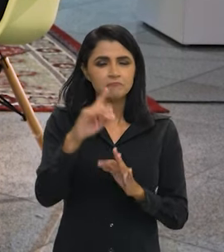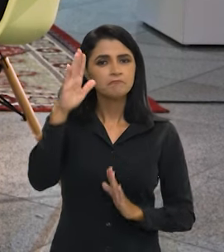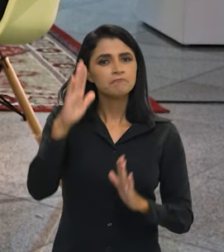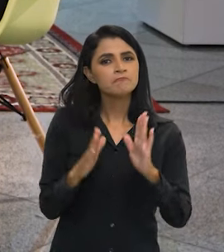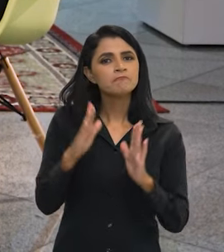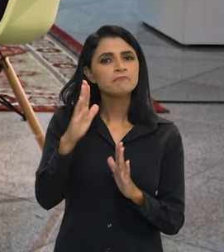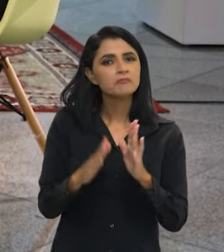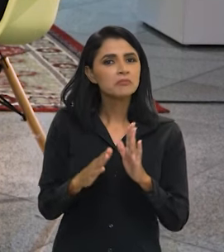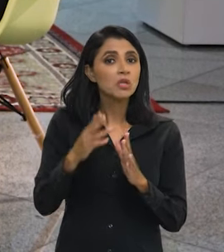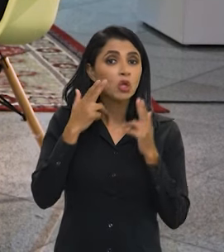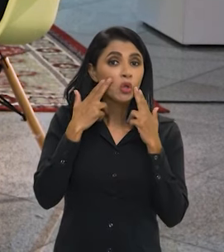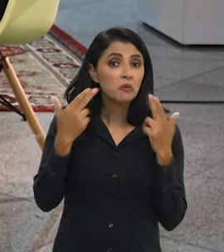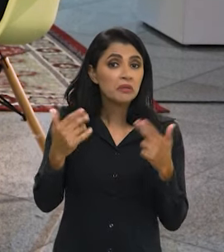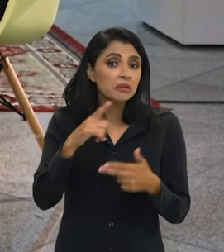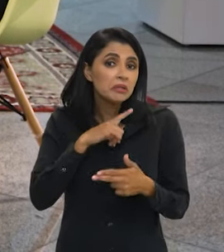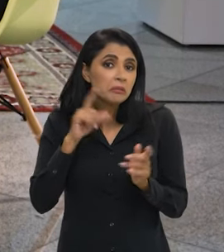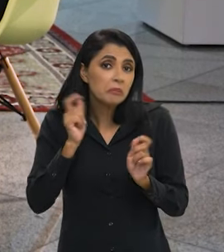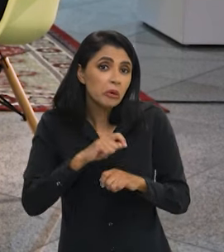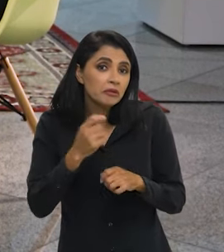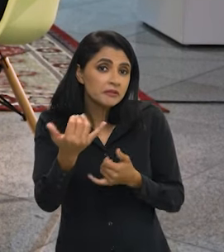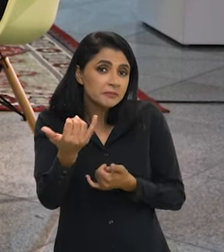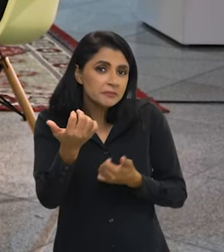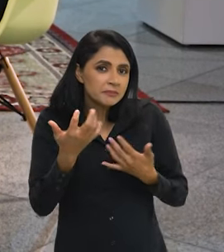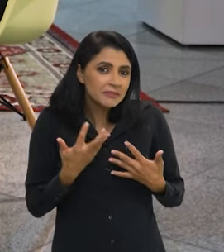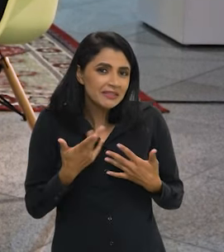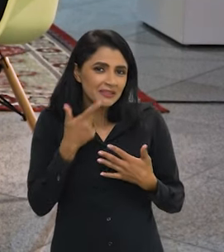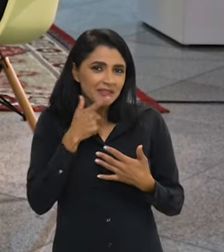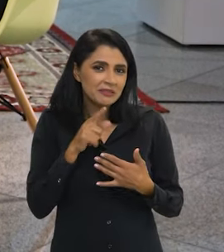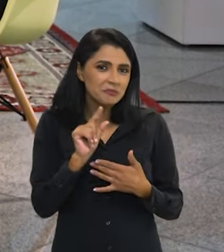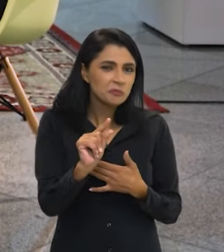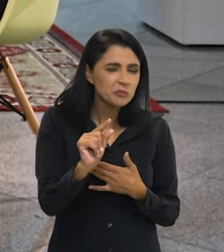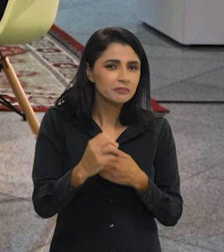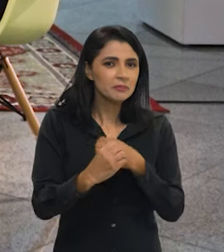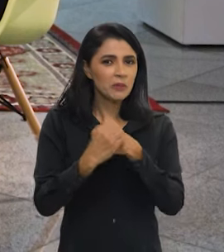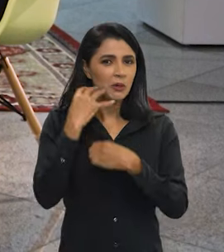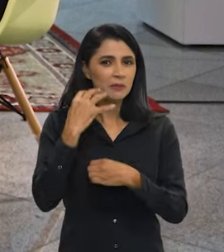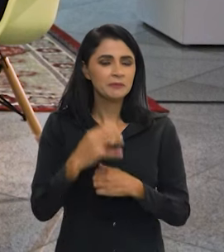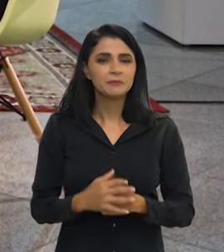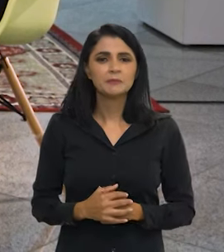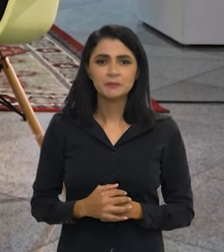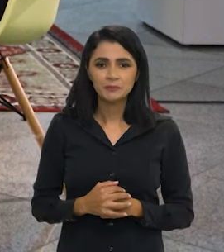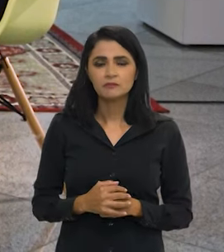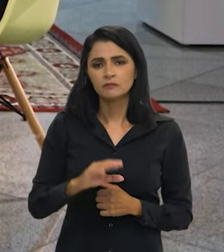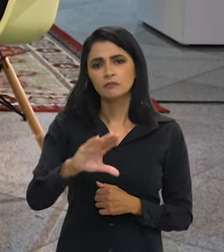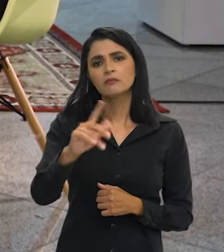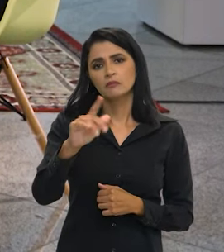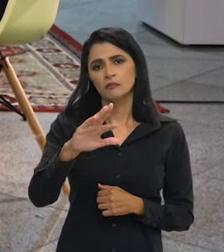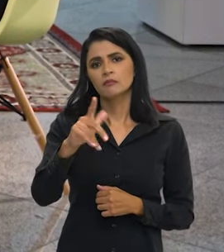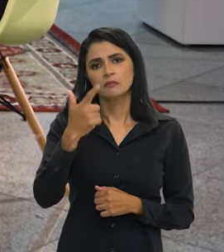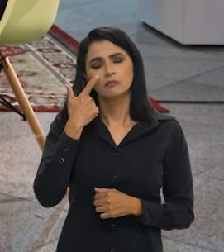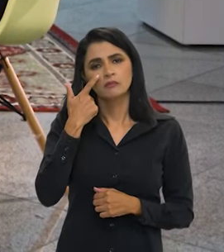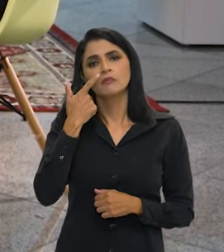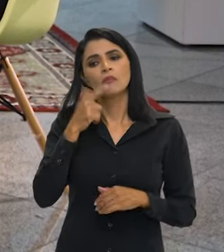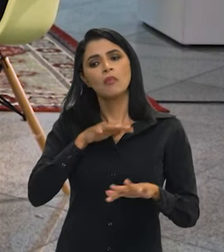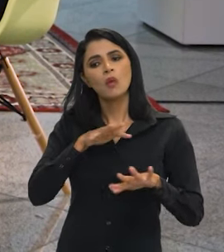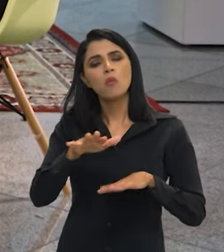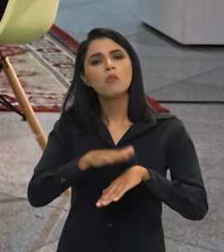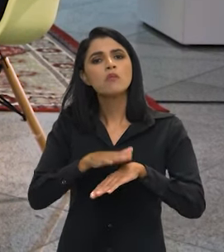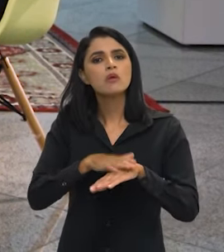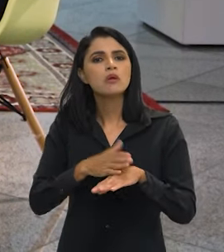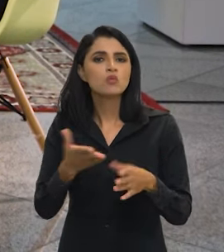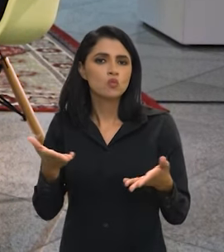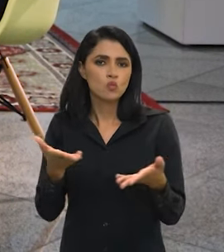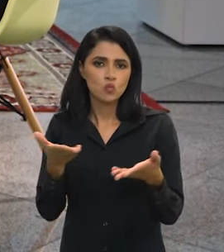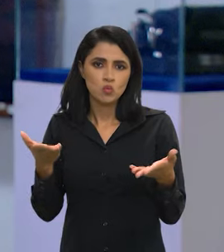tem previsão de novidades por aí? Pode adiantar alguma coisa para a gente? Claro, claro. Não, a gente está num movimento bastante,